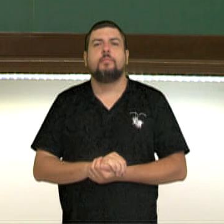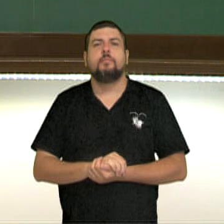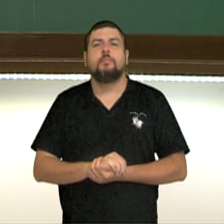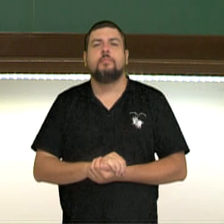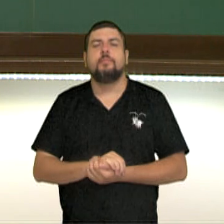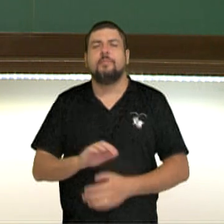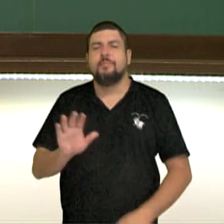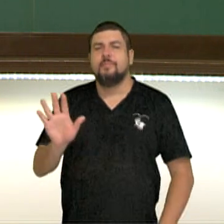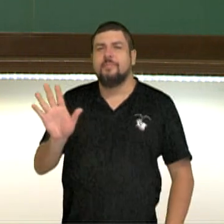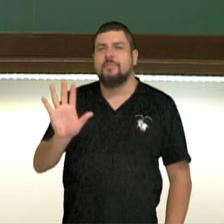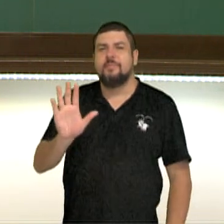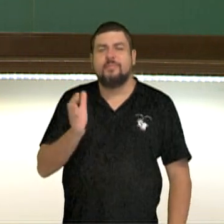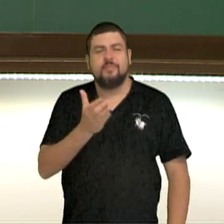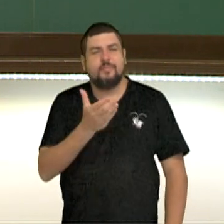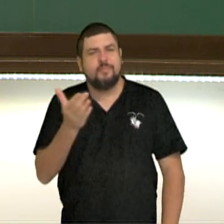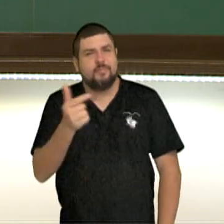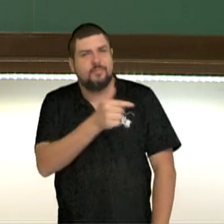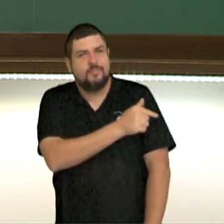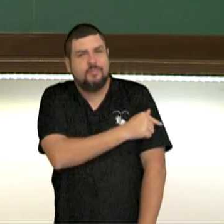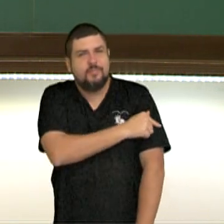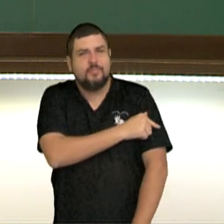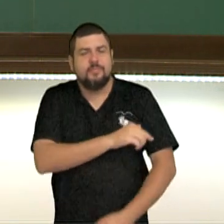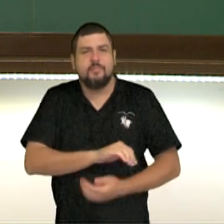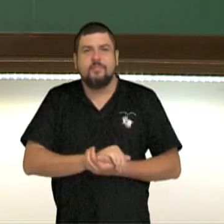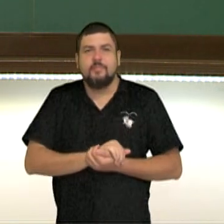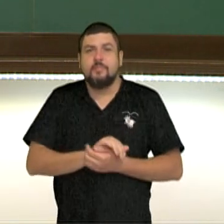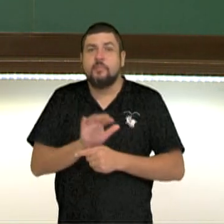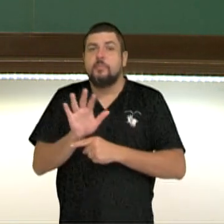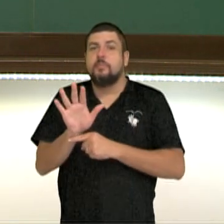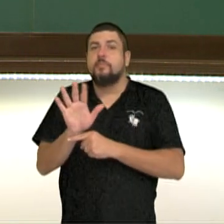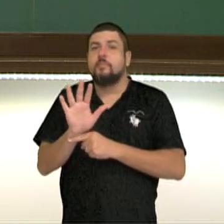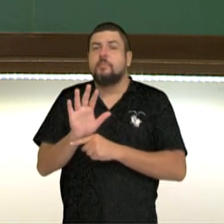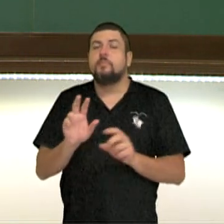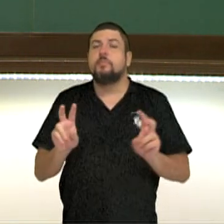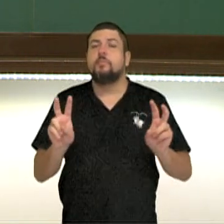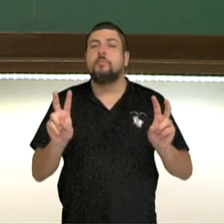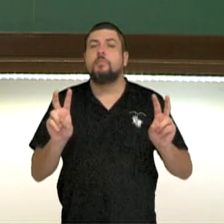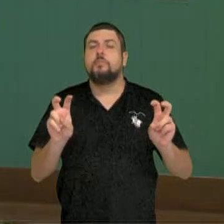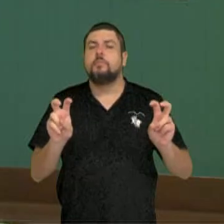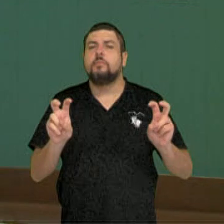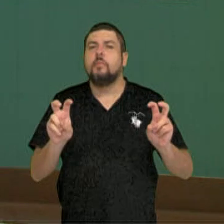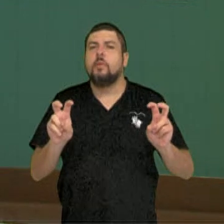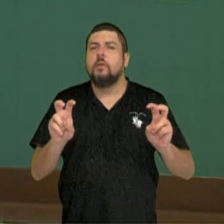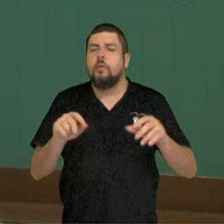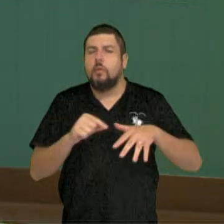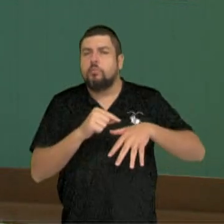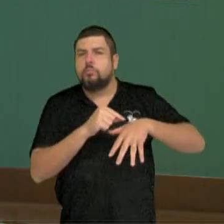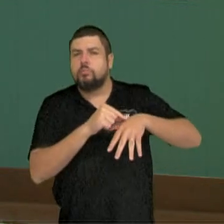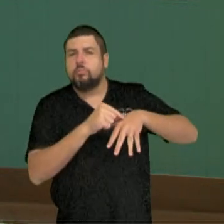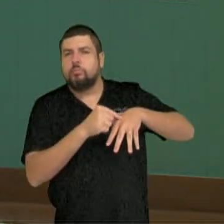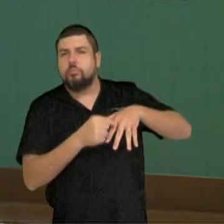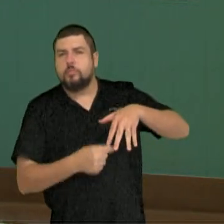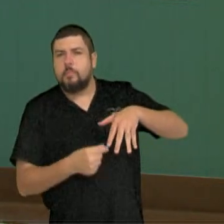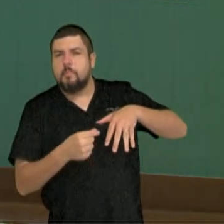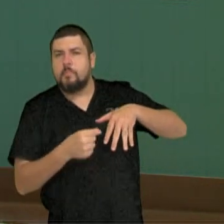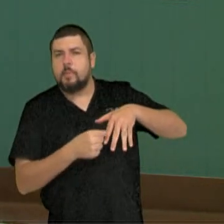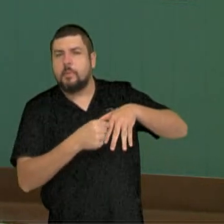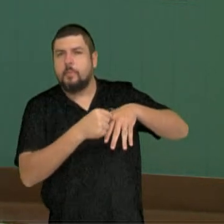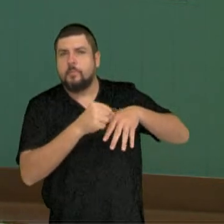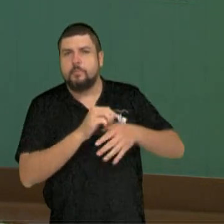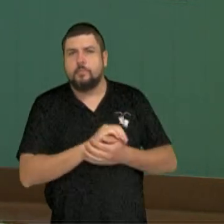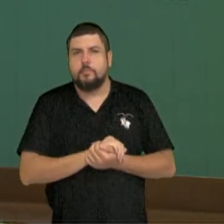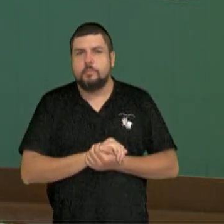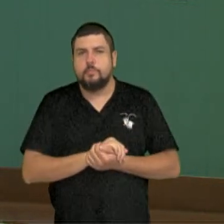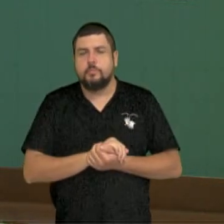Olá estudantes do sétimo ano, nesse vídeo nós vamos falar sobre as pteridófitas. Então acompanhem comigo. Quando nós